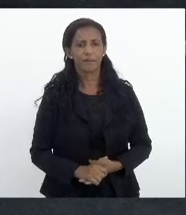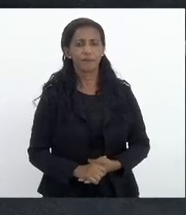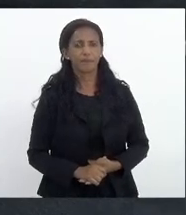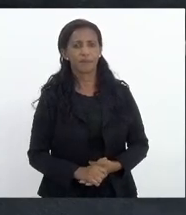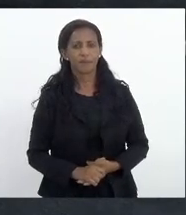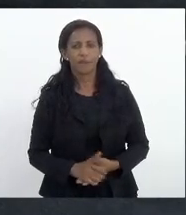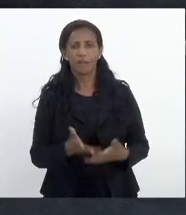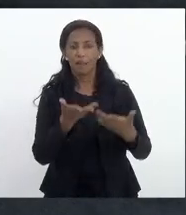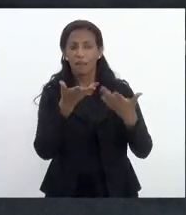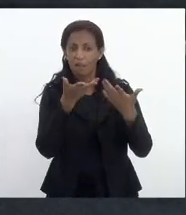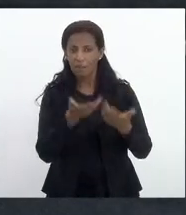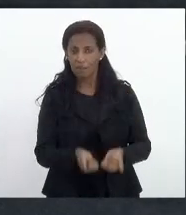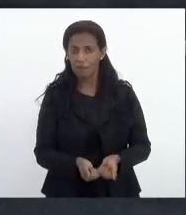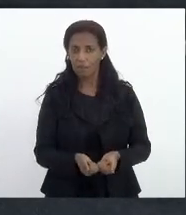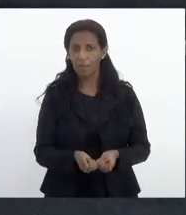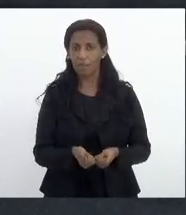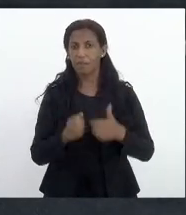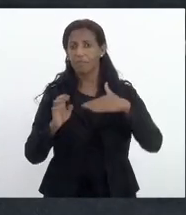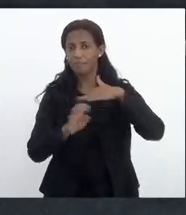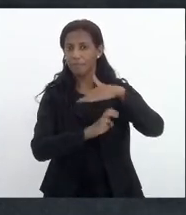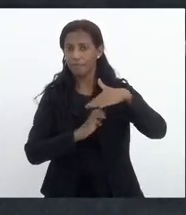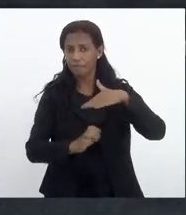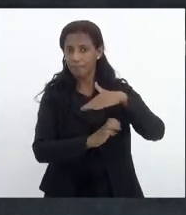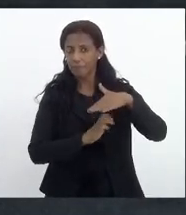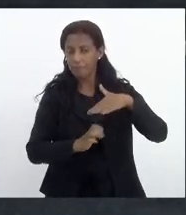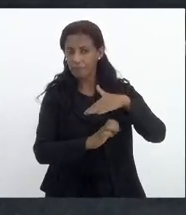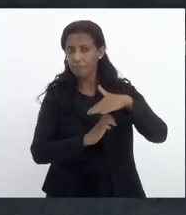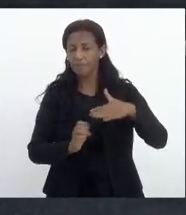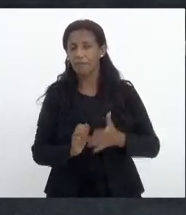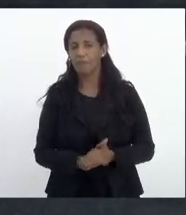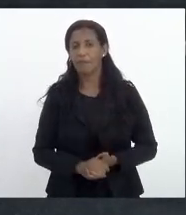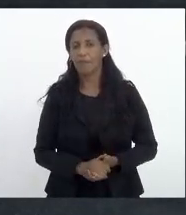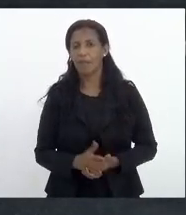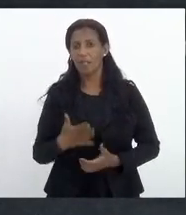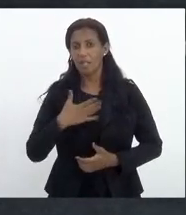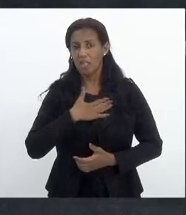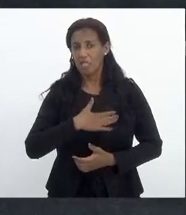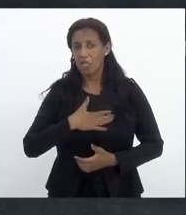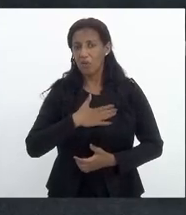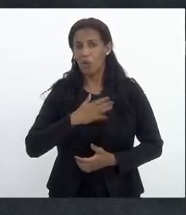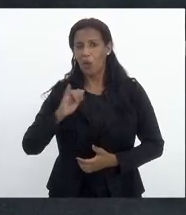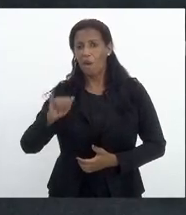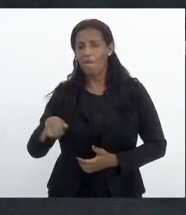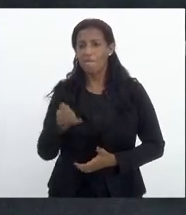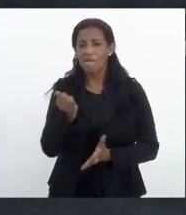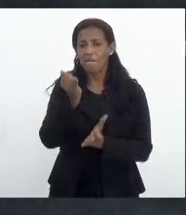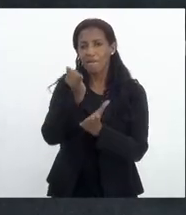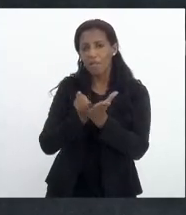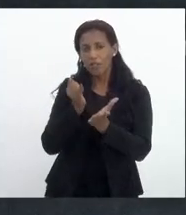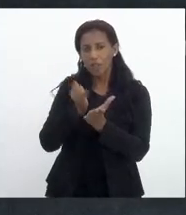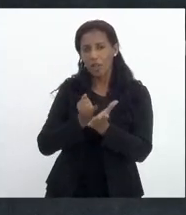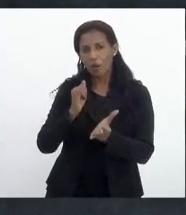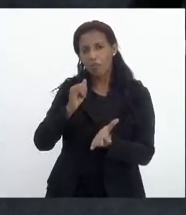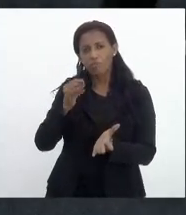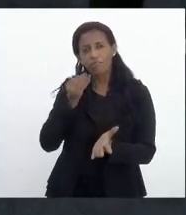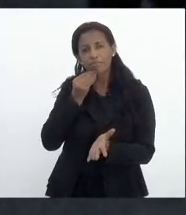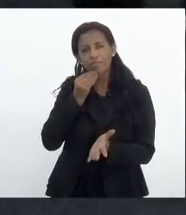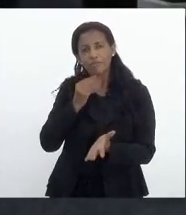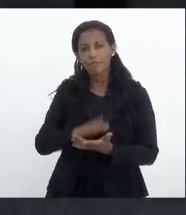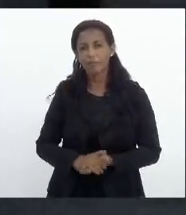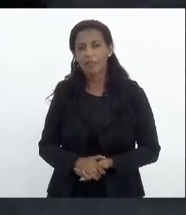assumidas pelas empresas que gozam de benefício fiscal estavam